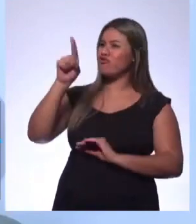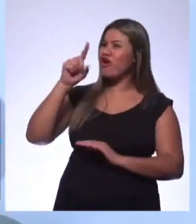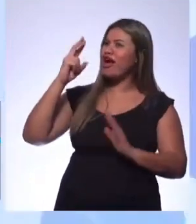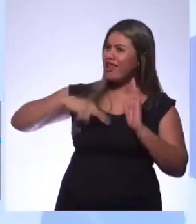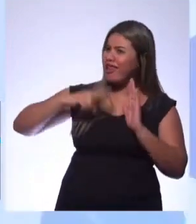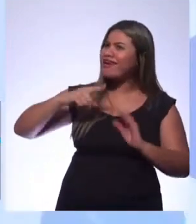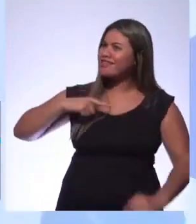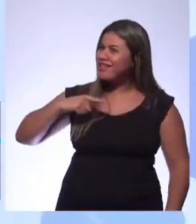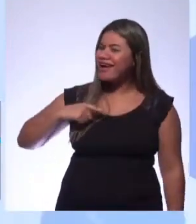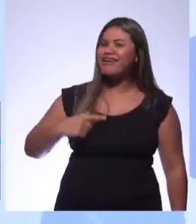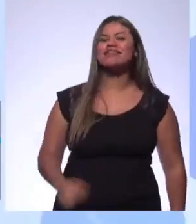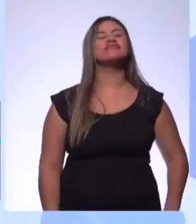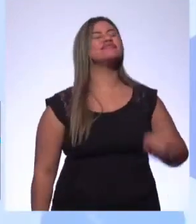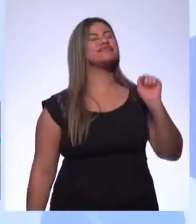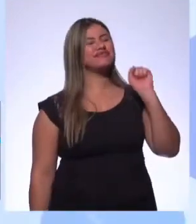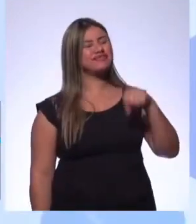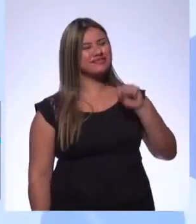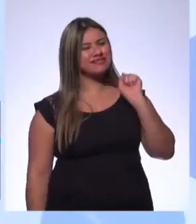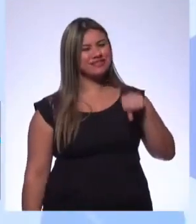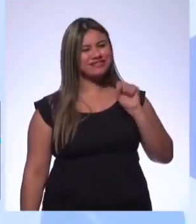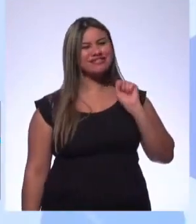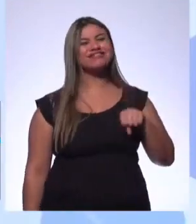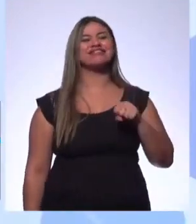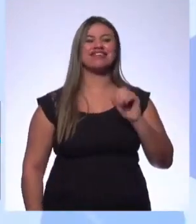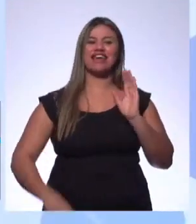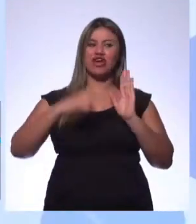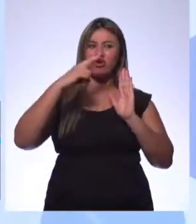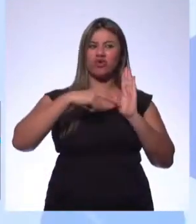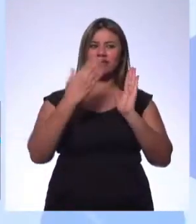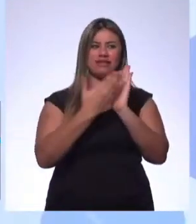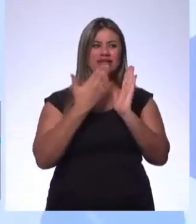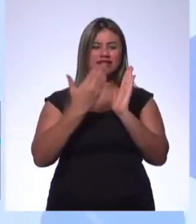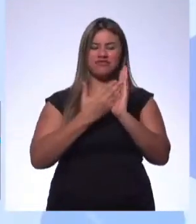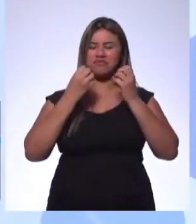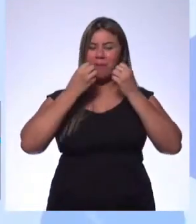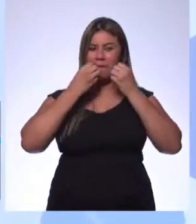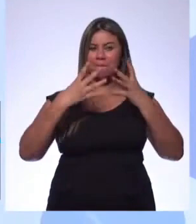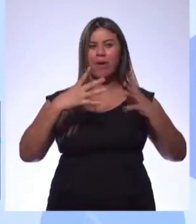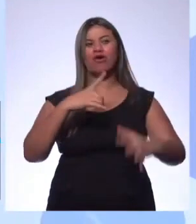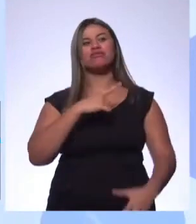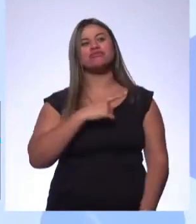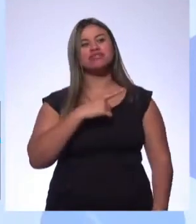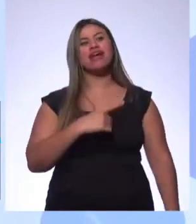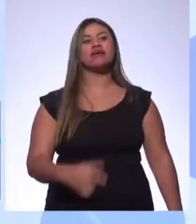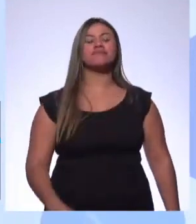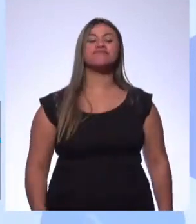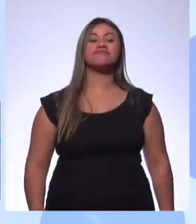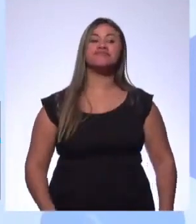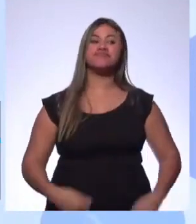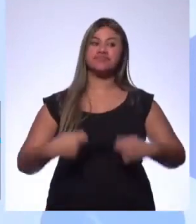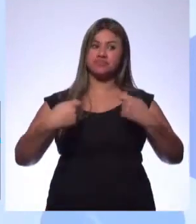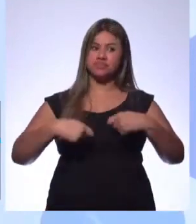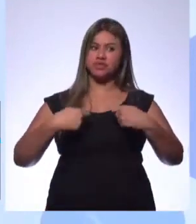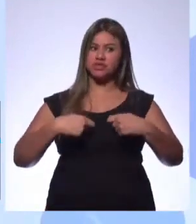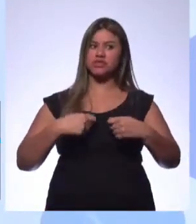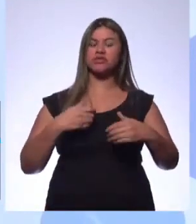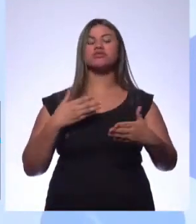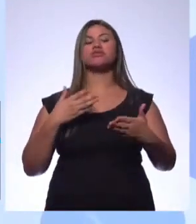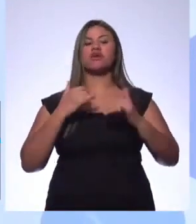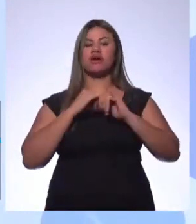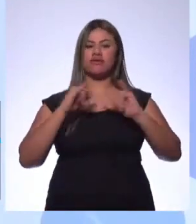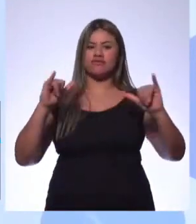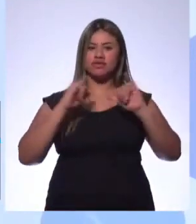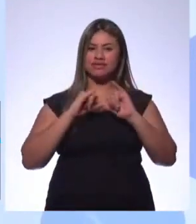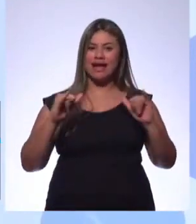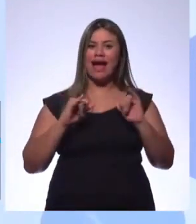Mauro? li sim, li. Os Sertões, Eclis da Cunha. É um livraço, um livro bom para caramba. Devo admitir que muito dele está ultrapassado em